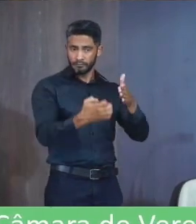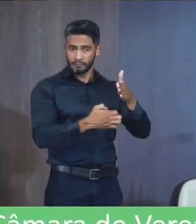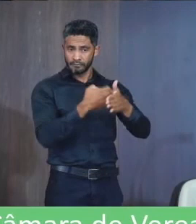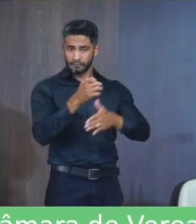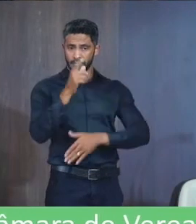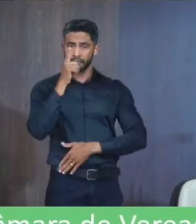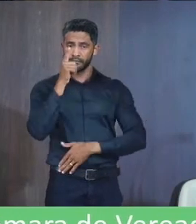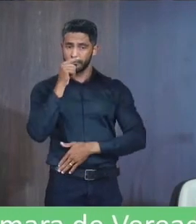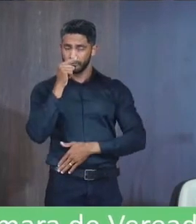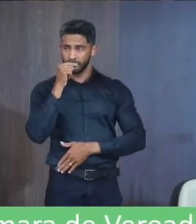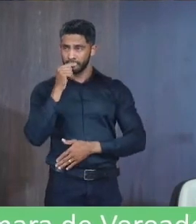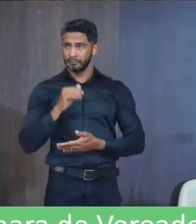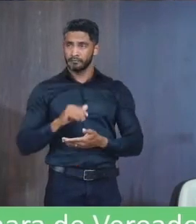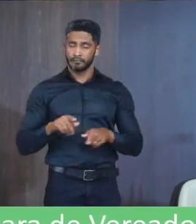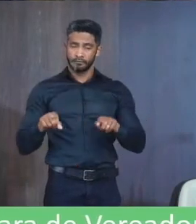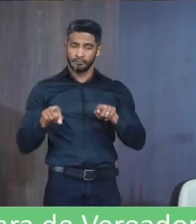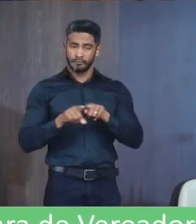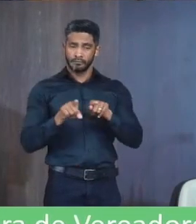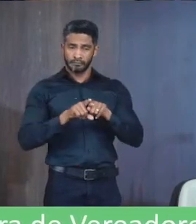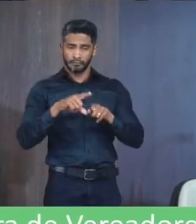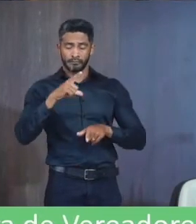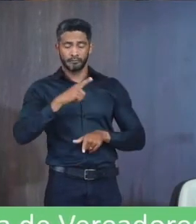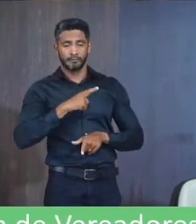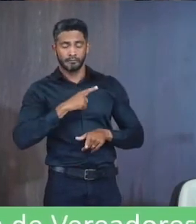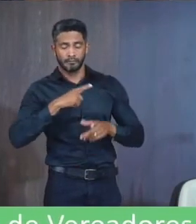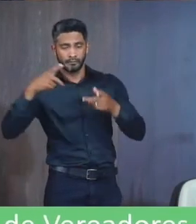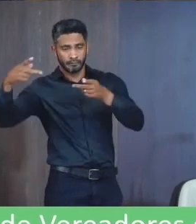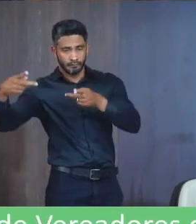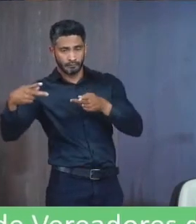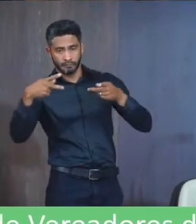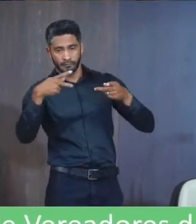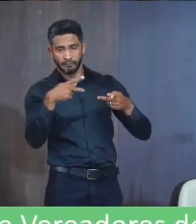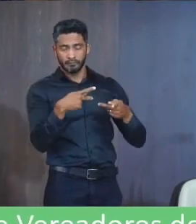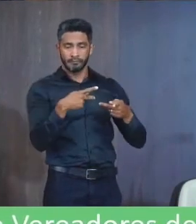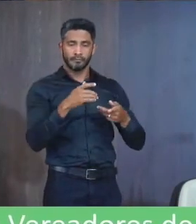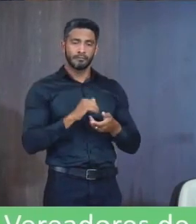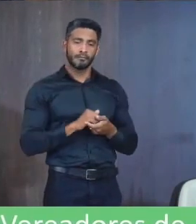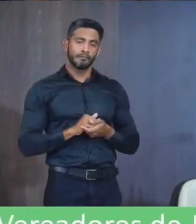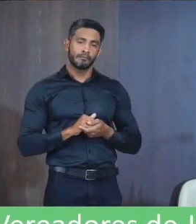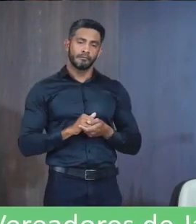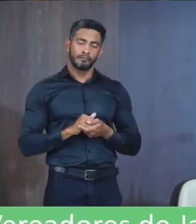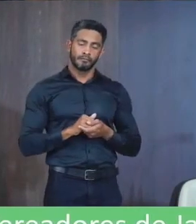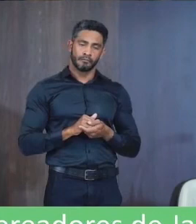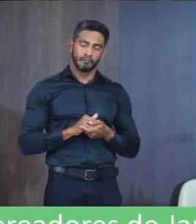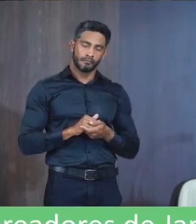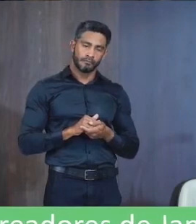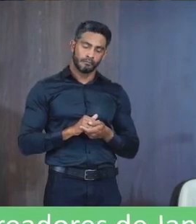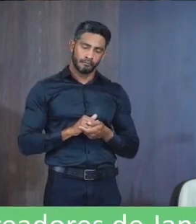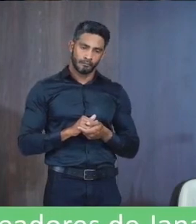Tem aqui também Um convite Tarde Dos idosos